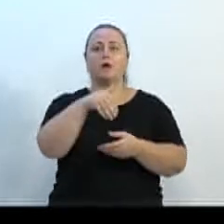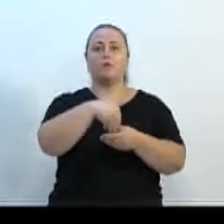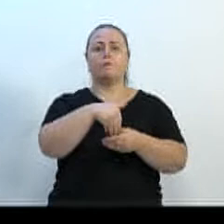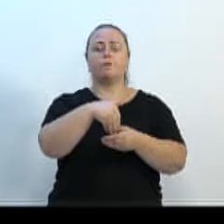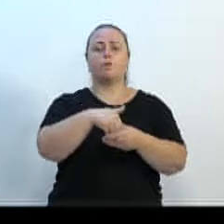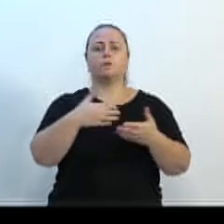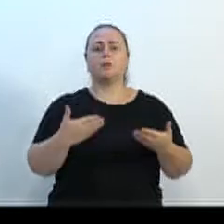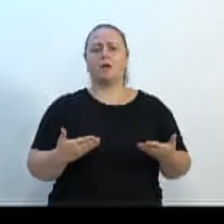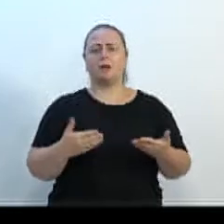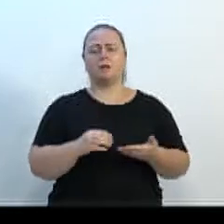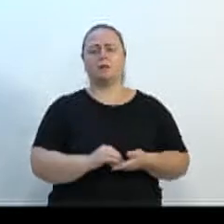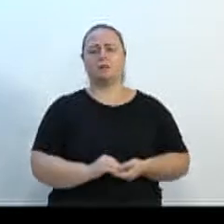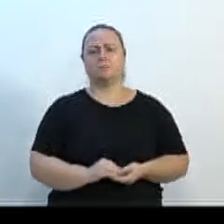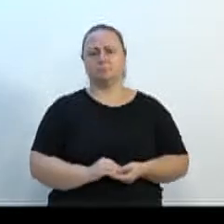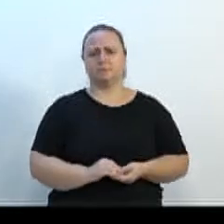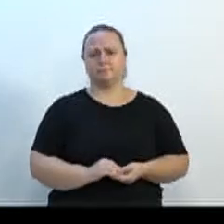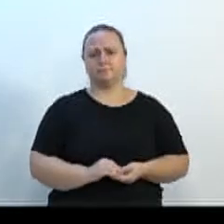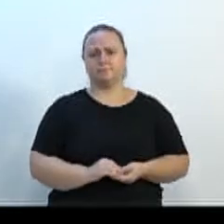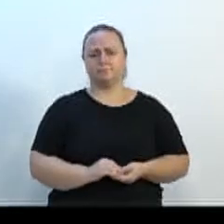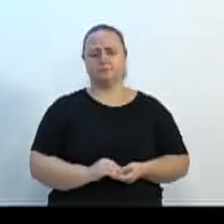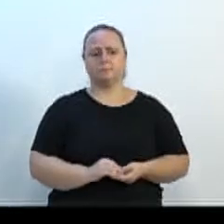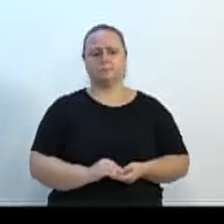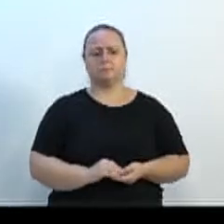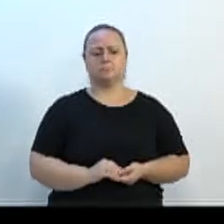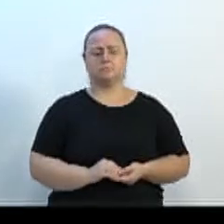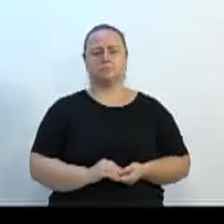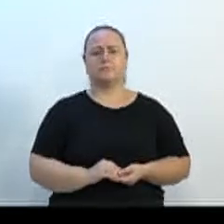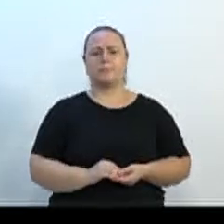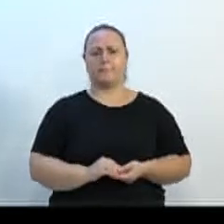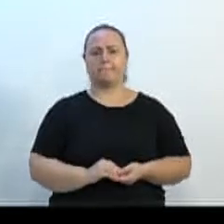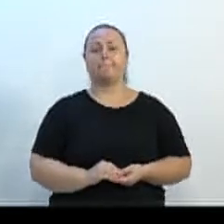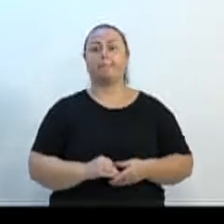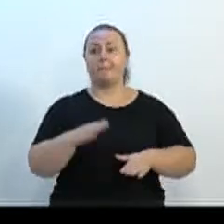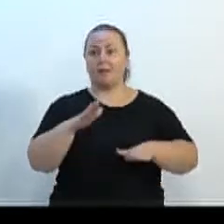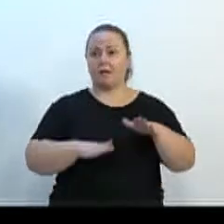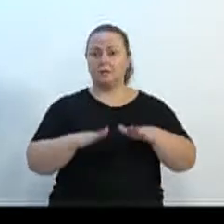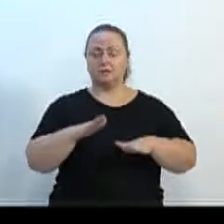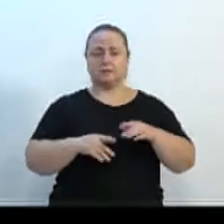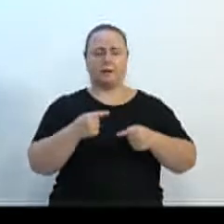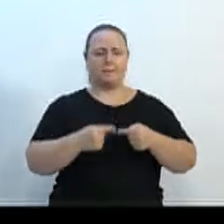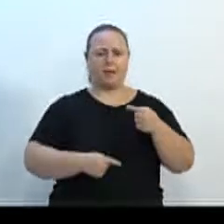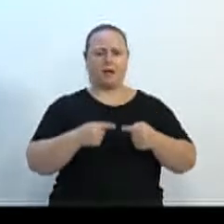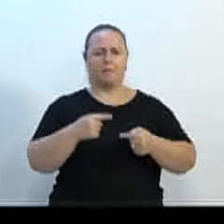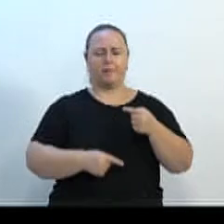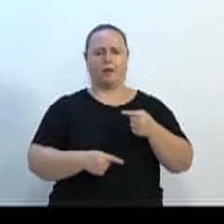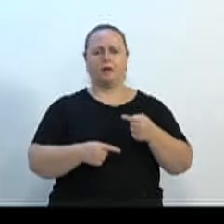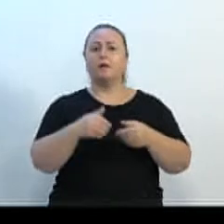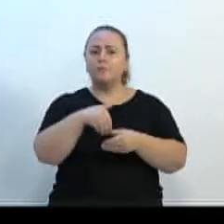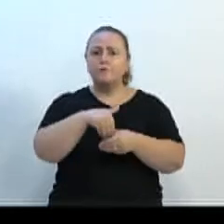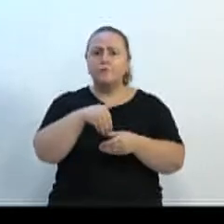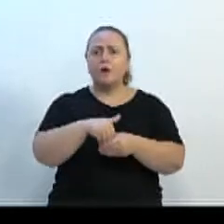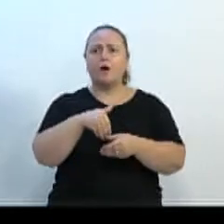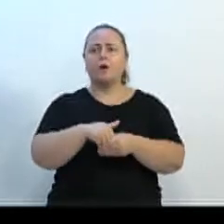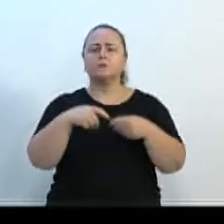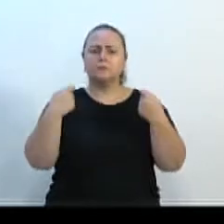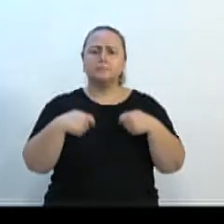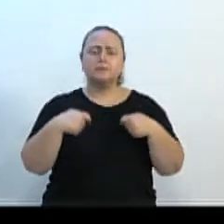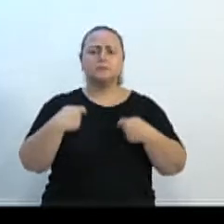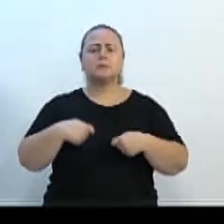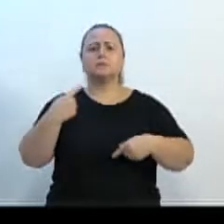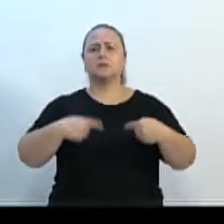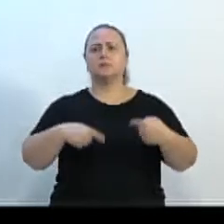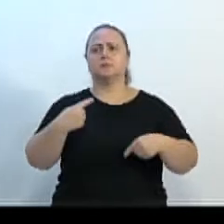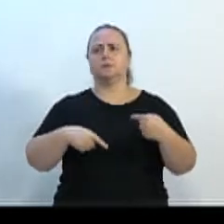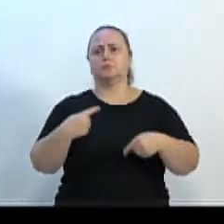nossa comissão não faz. Nós, mesmo que a gente tenha divergência, a gente vota favorável para discutir no plenário, tem que ser assim nessa casa.